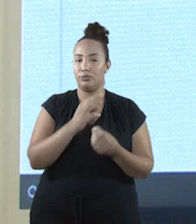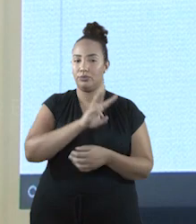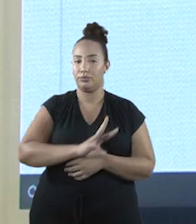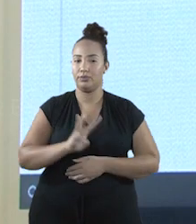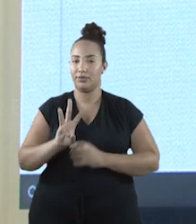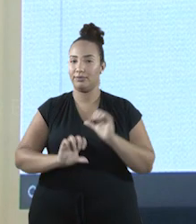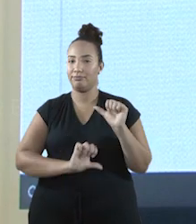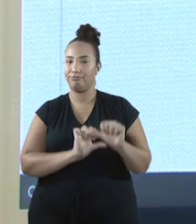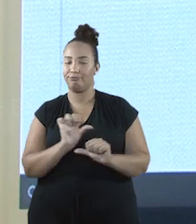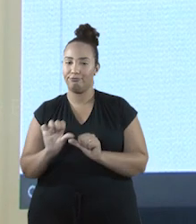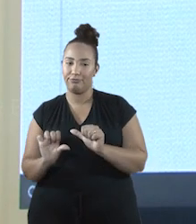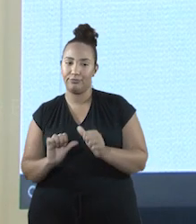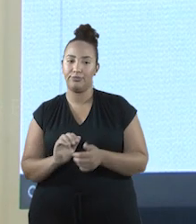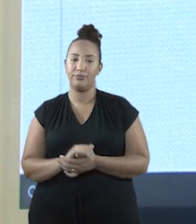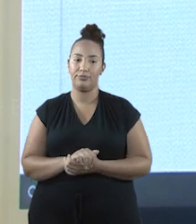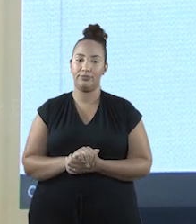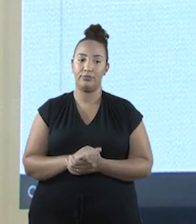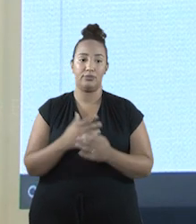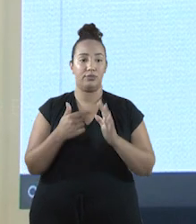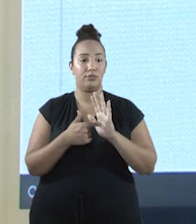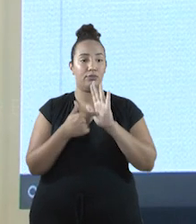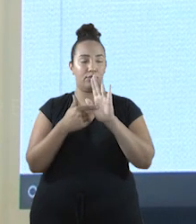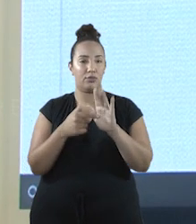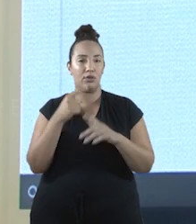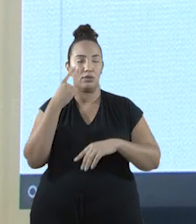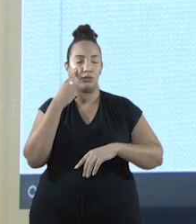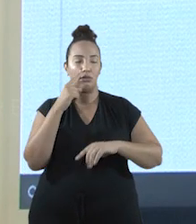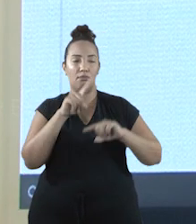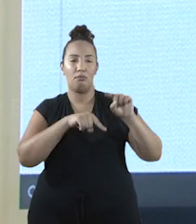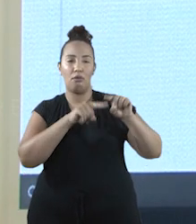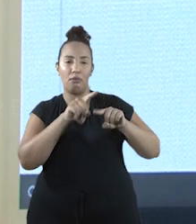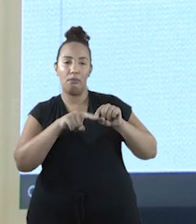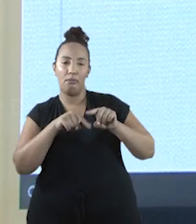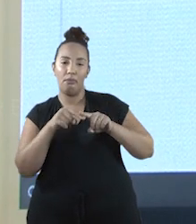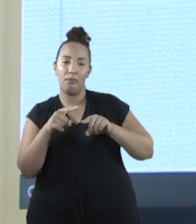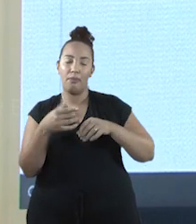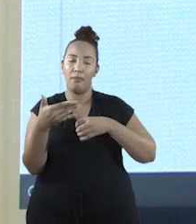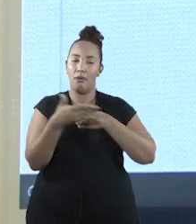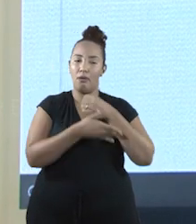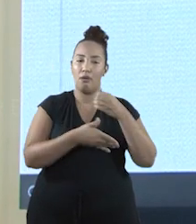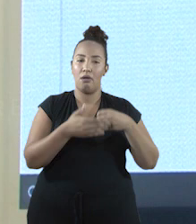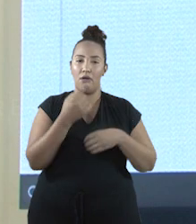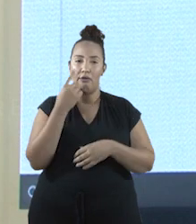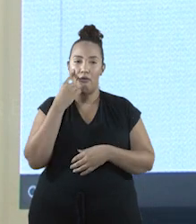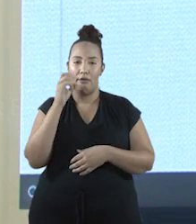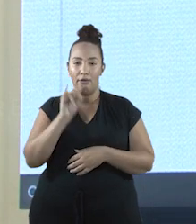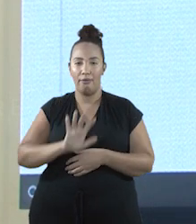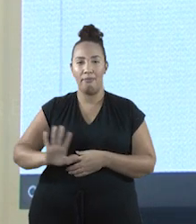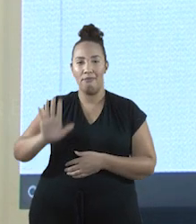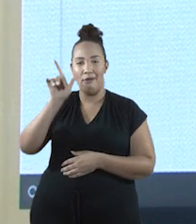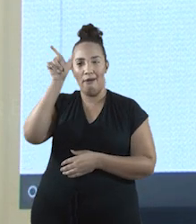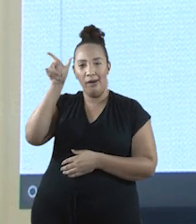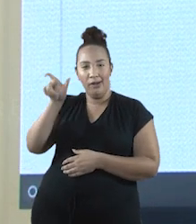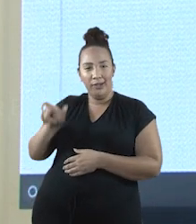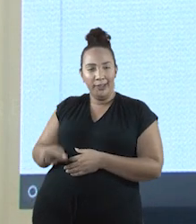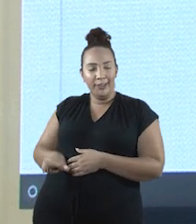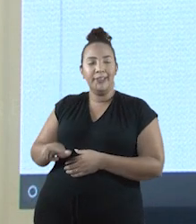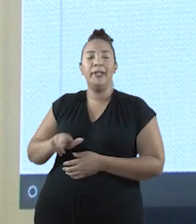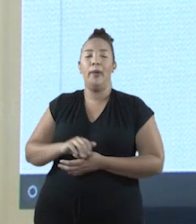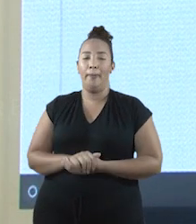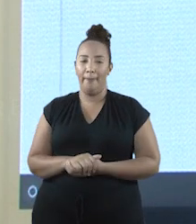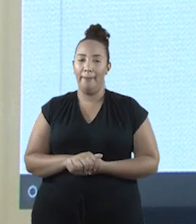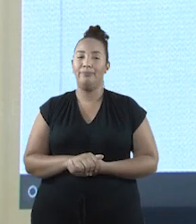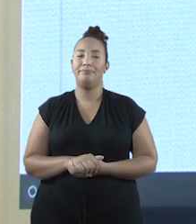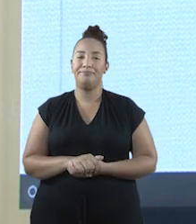bastante e aparecem ícones e ferramentas básicas aqui do lado esquerdo. Pois bem,